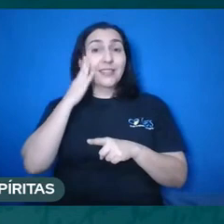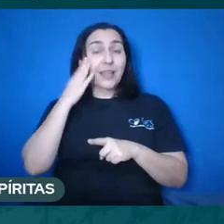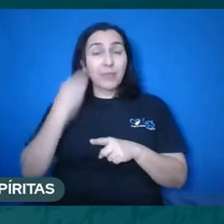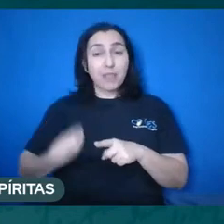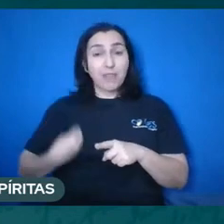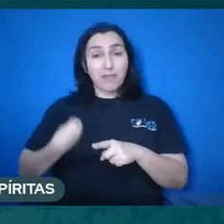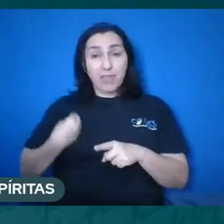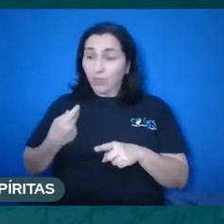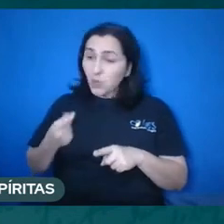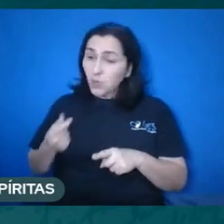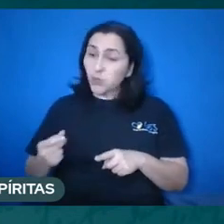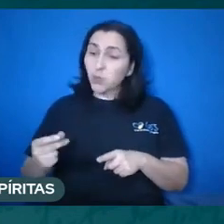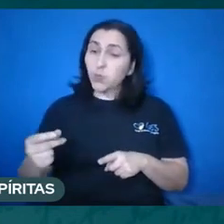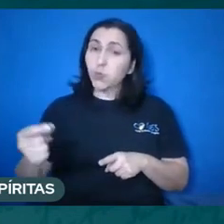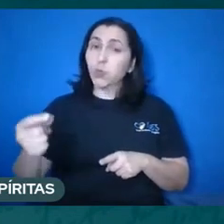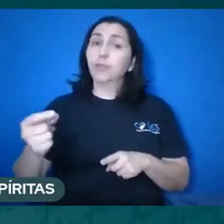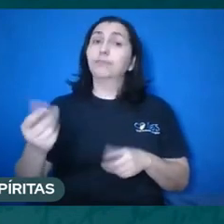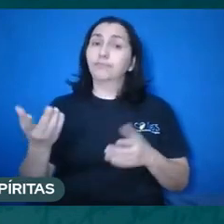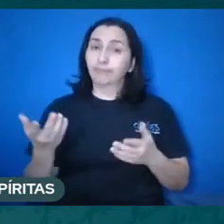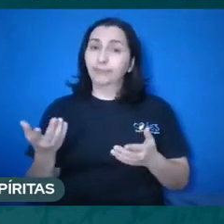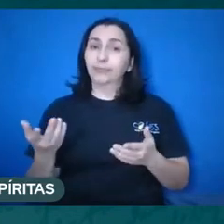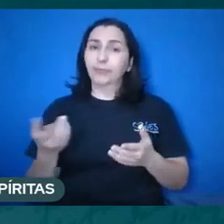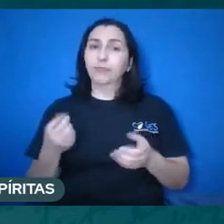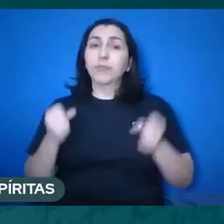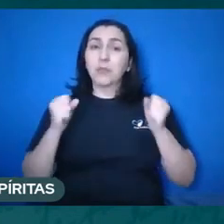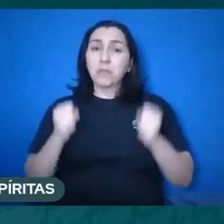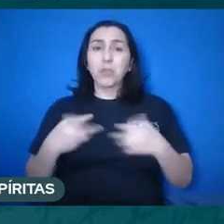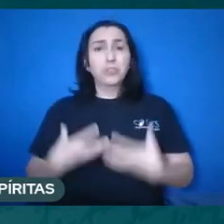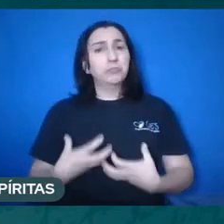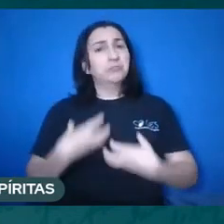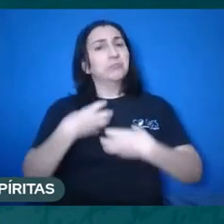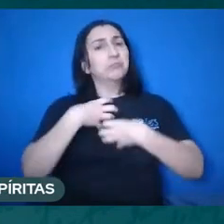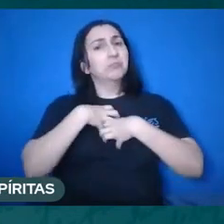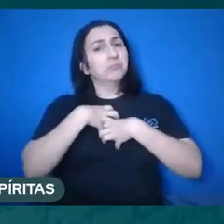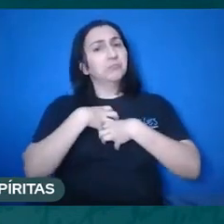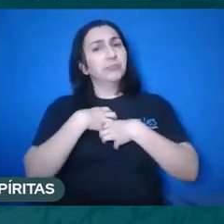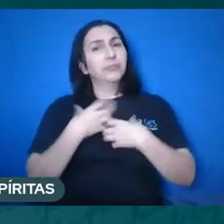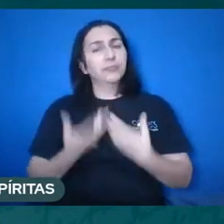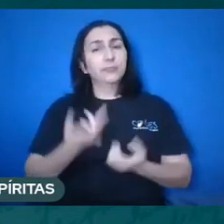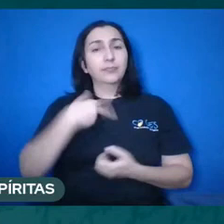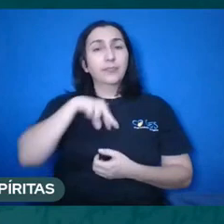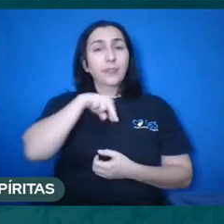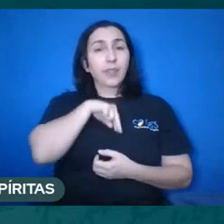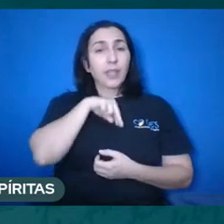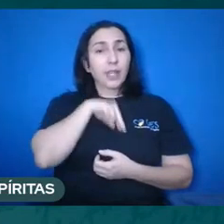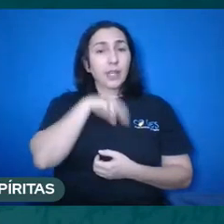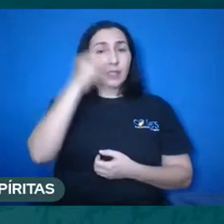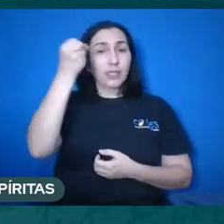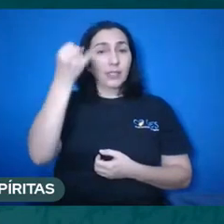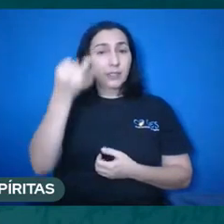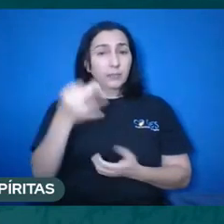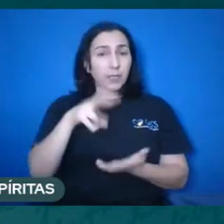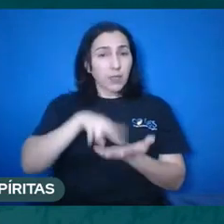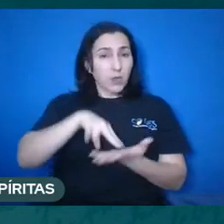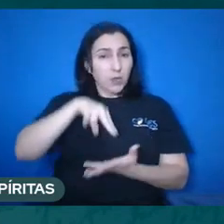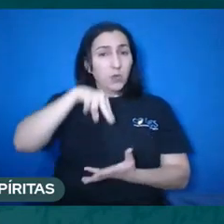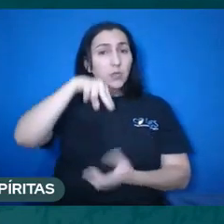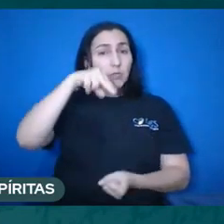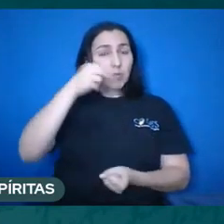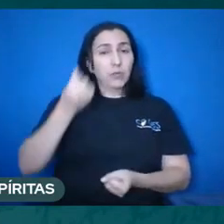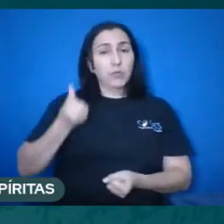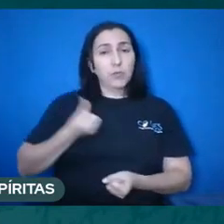incredulidade, pode sim gerar esse sentimento. Kardec nos explica, aliás, os espíritos nos explicam na questão